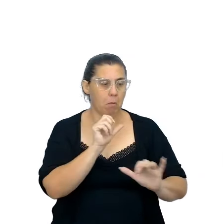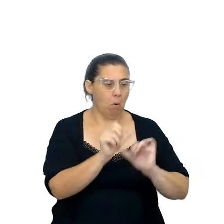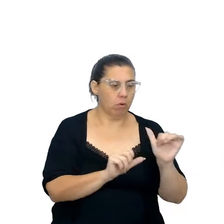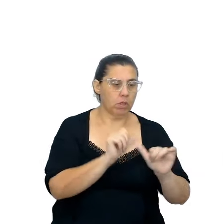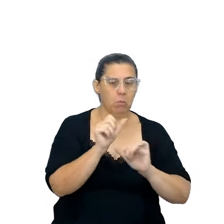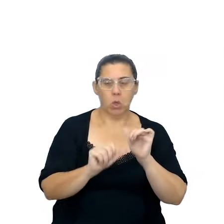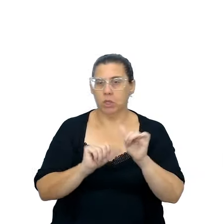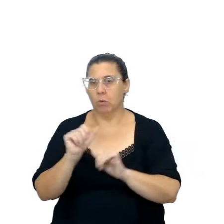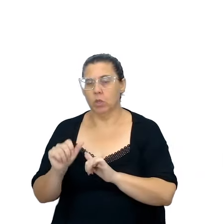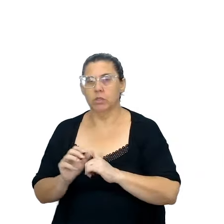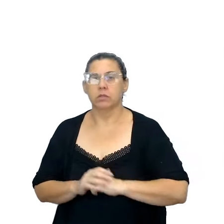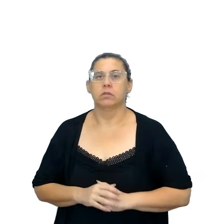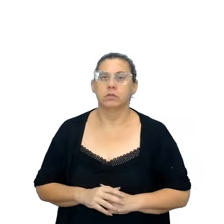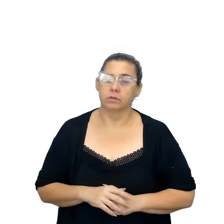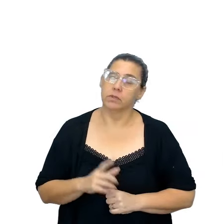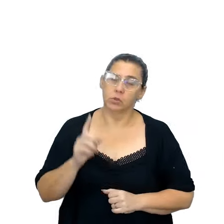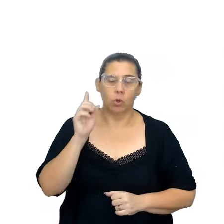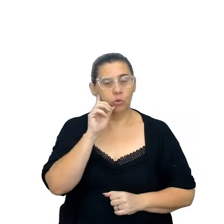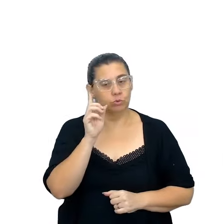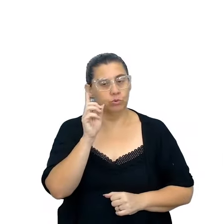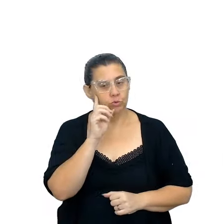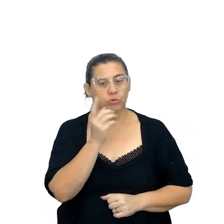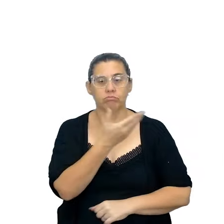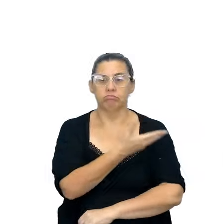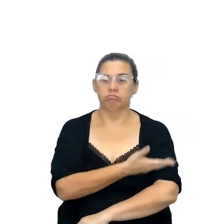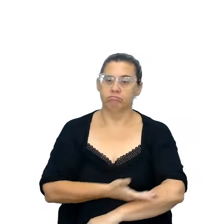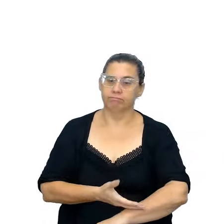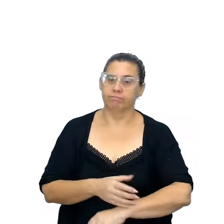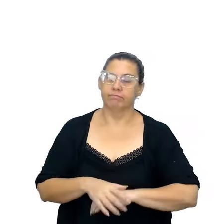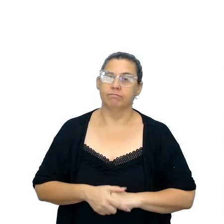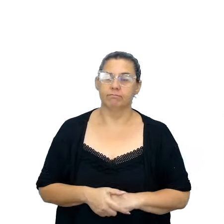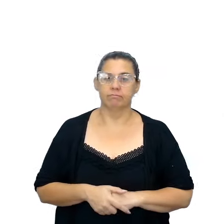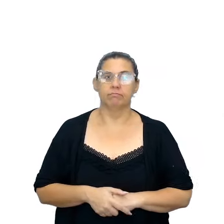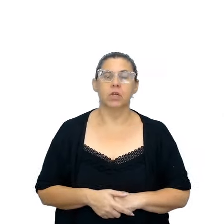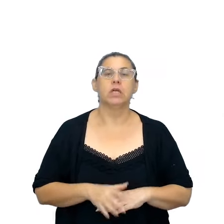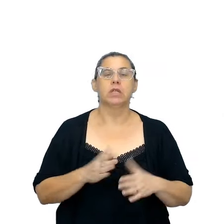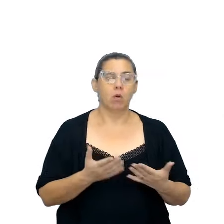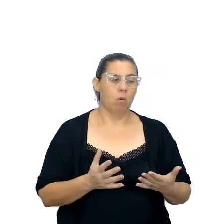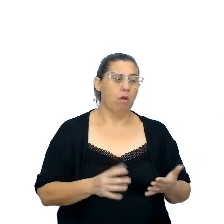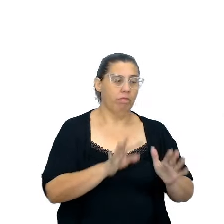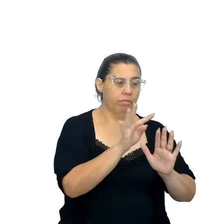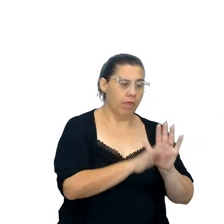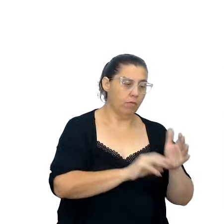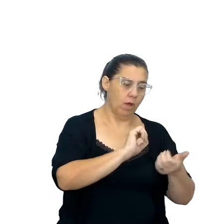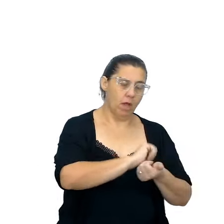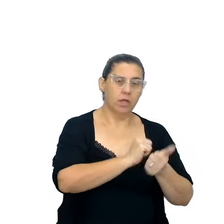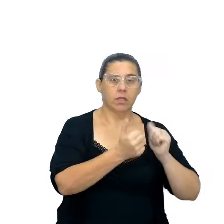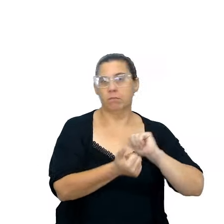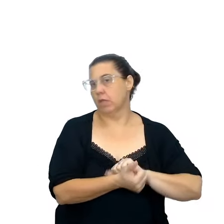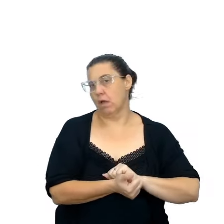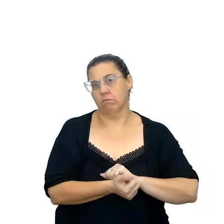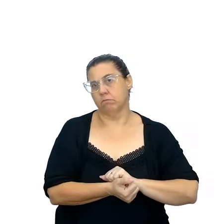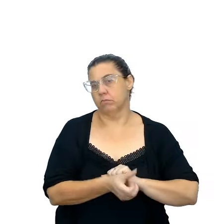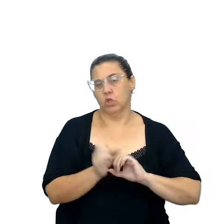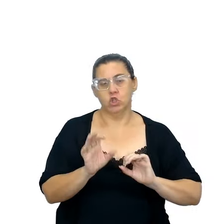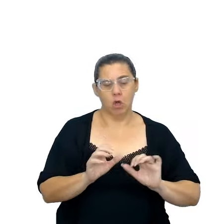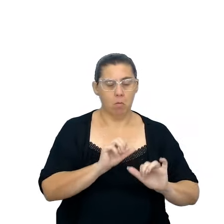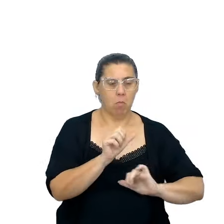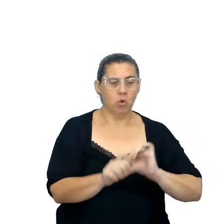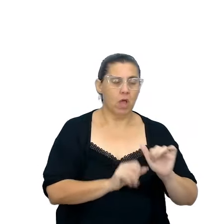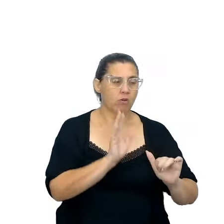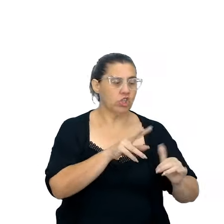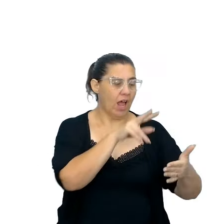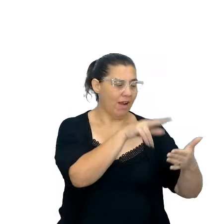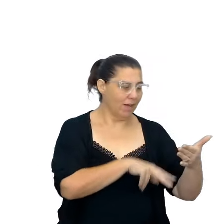televisão no seu dia a dia, no cotidiano também, então retextualizar significa simplesmente transcrever o que foi